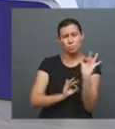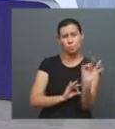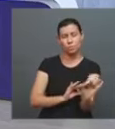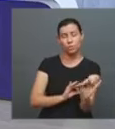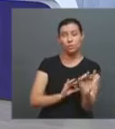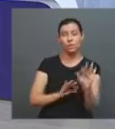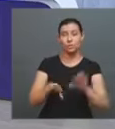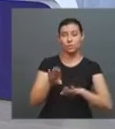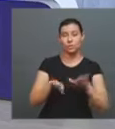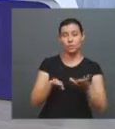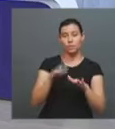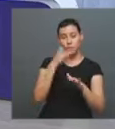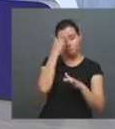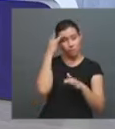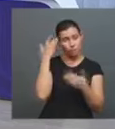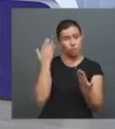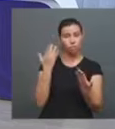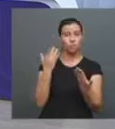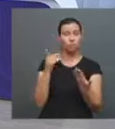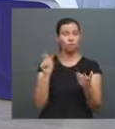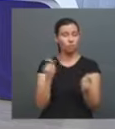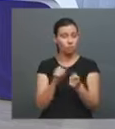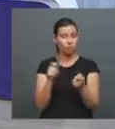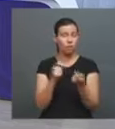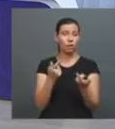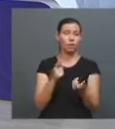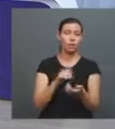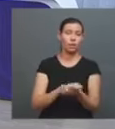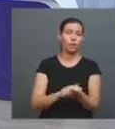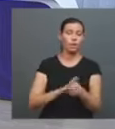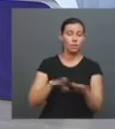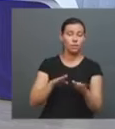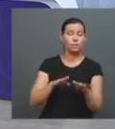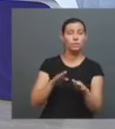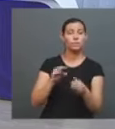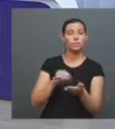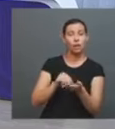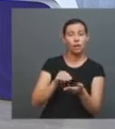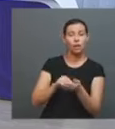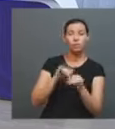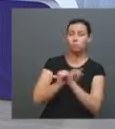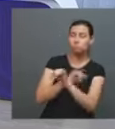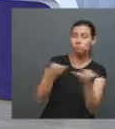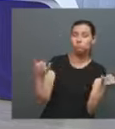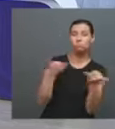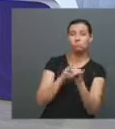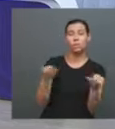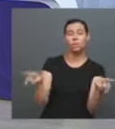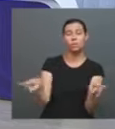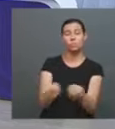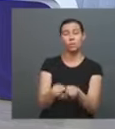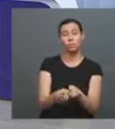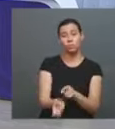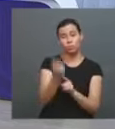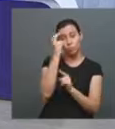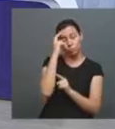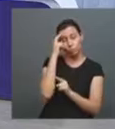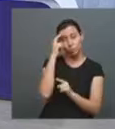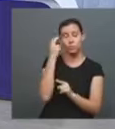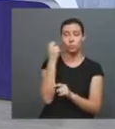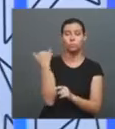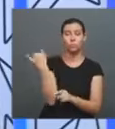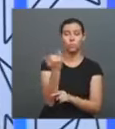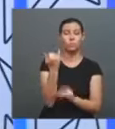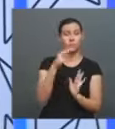que está, às vezes, já com meio caminho. Às vezes falta mais indicar caminhos e se apropriar de um instrumento de cultura muito importante na construção do nosso